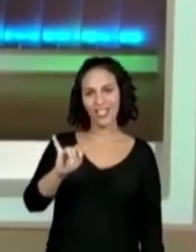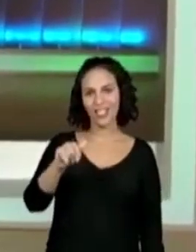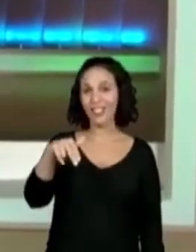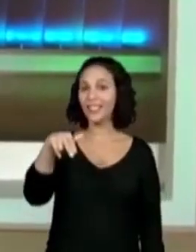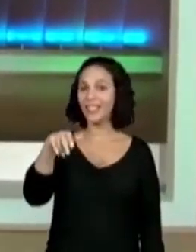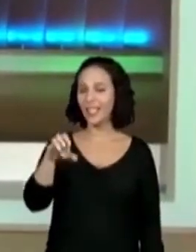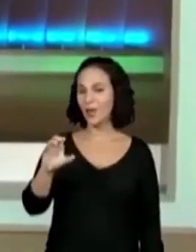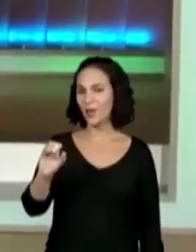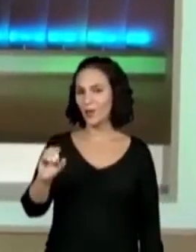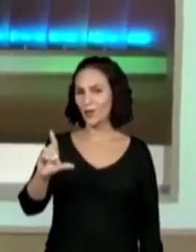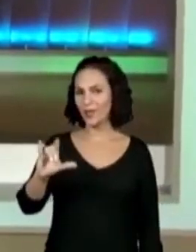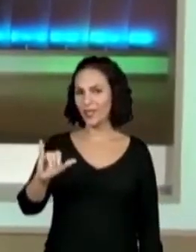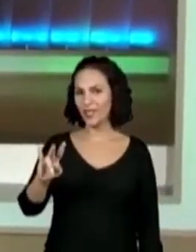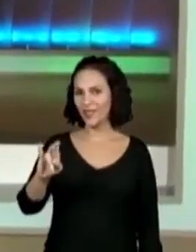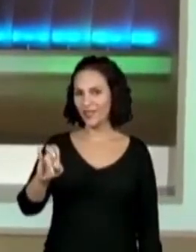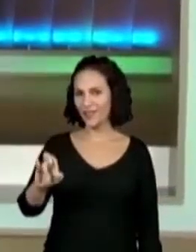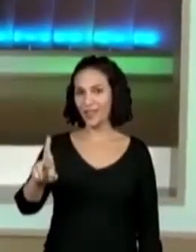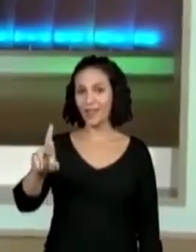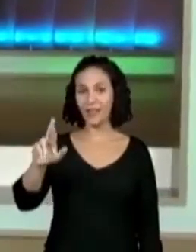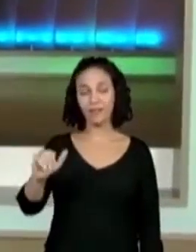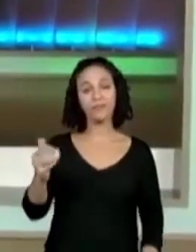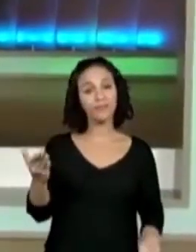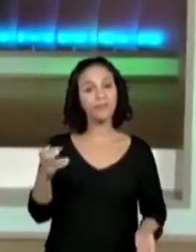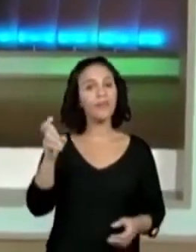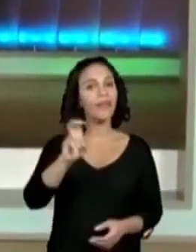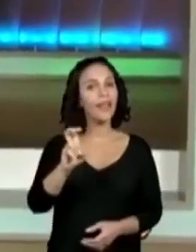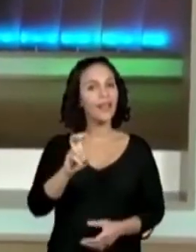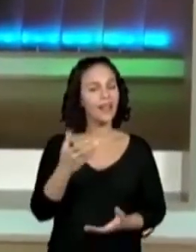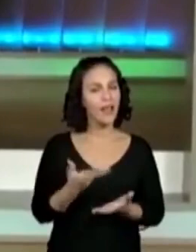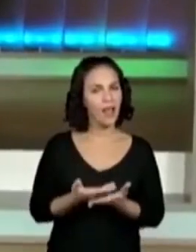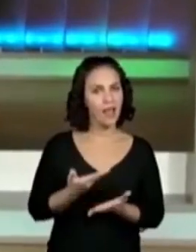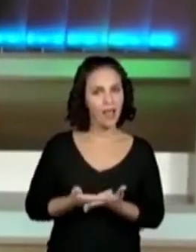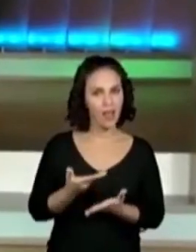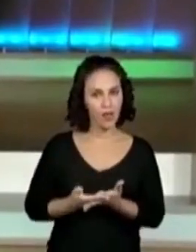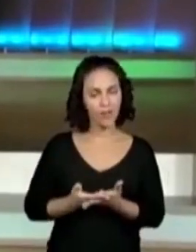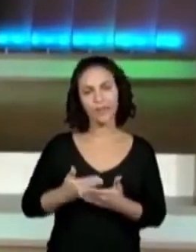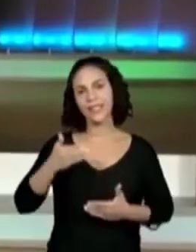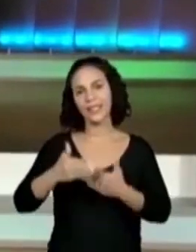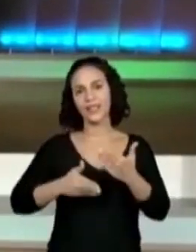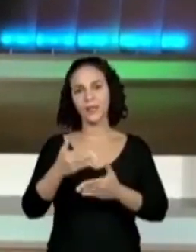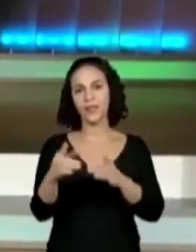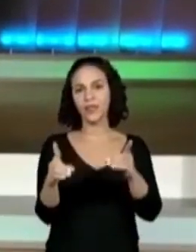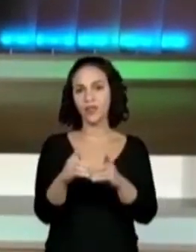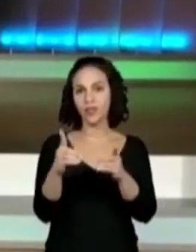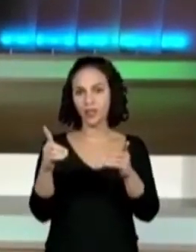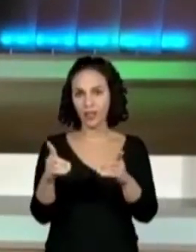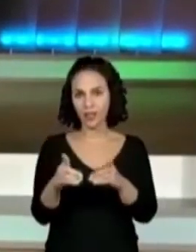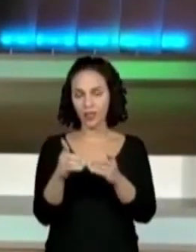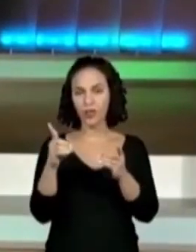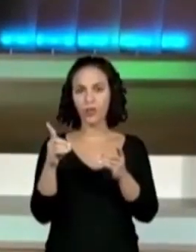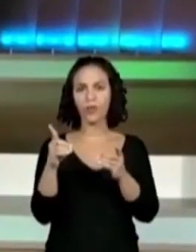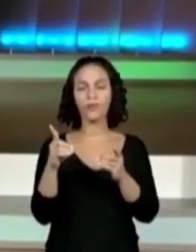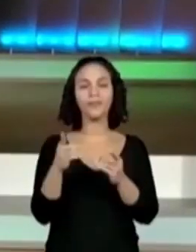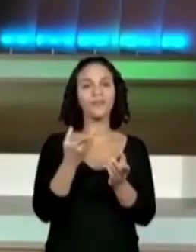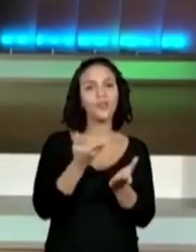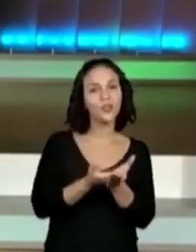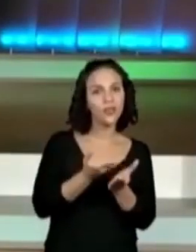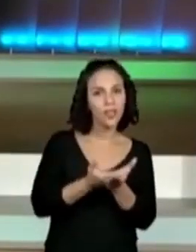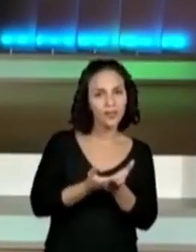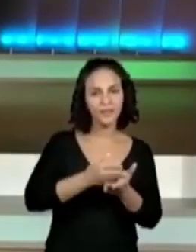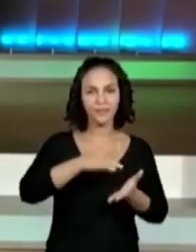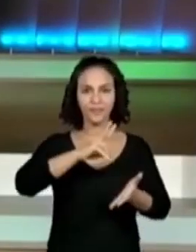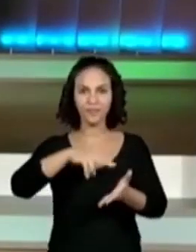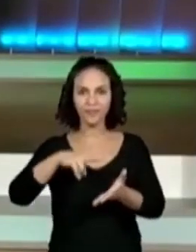essa é a nossa quinta aula da sequência didática. Estudar,